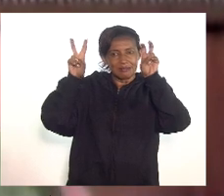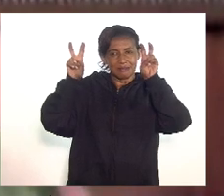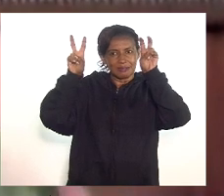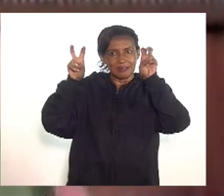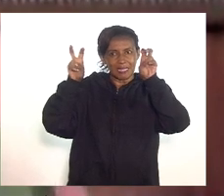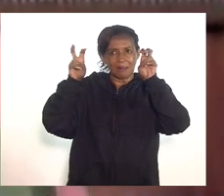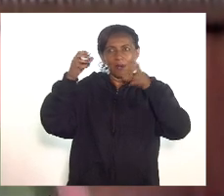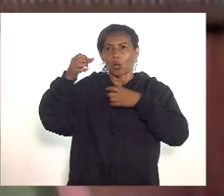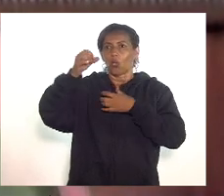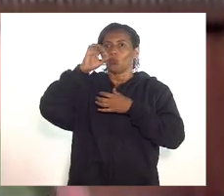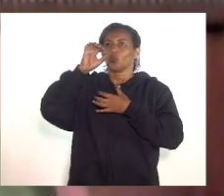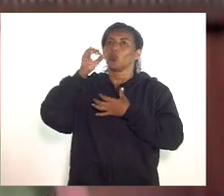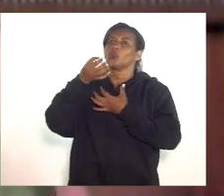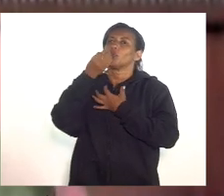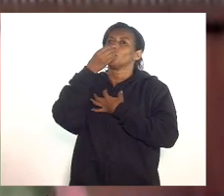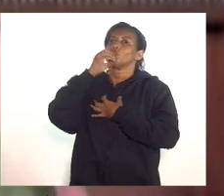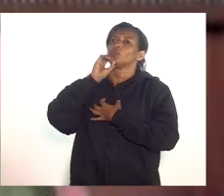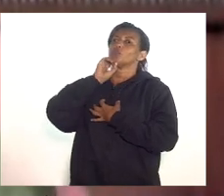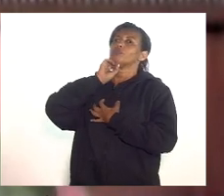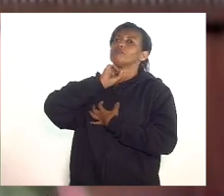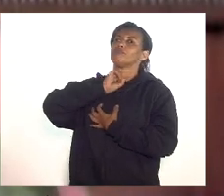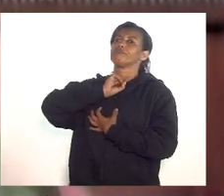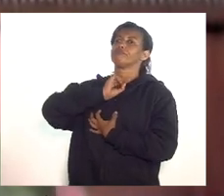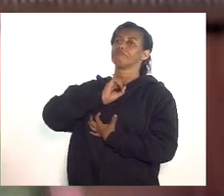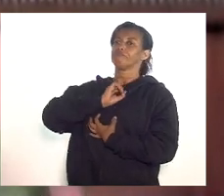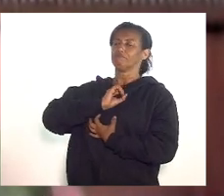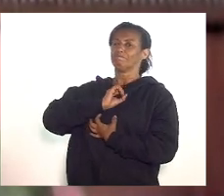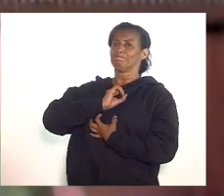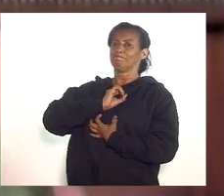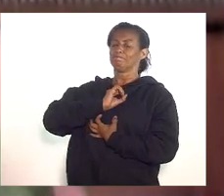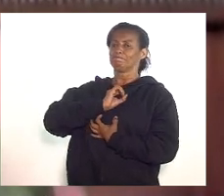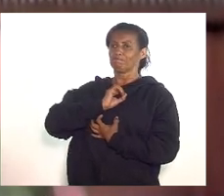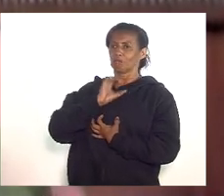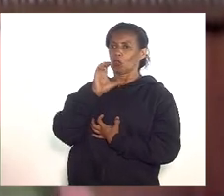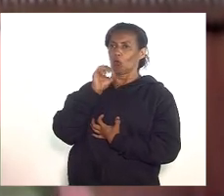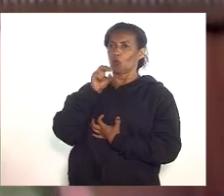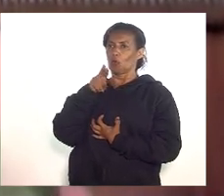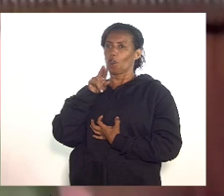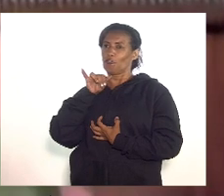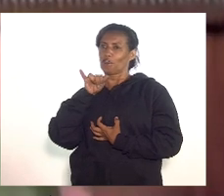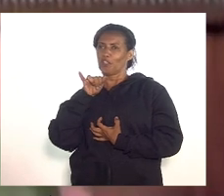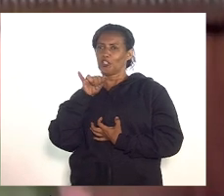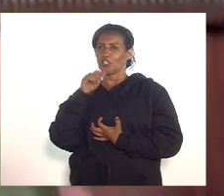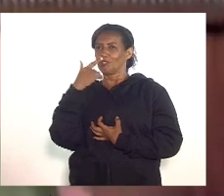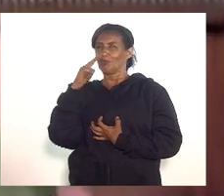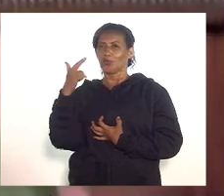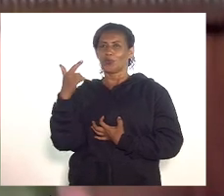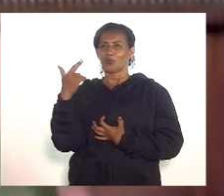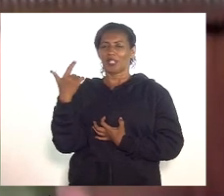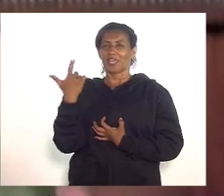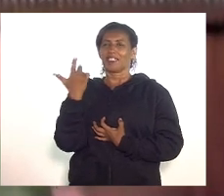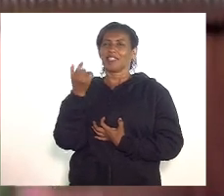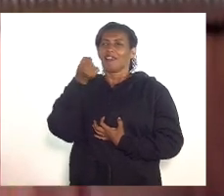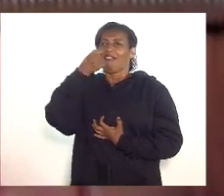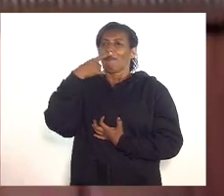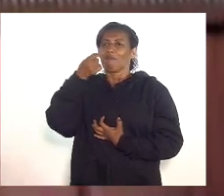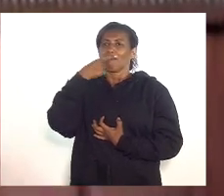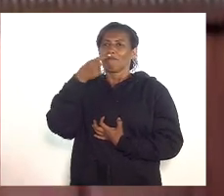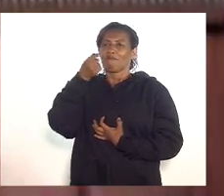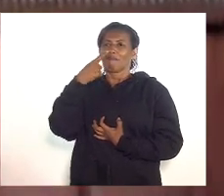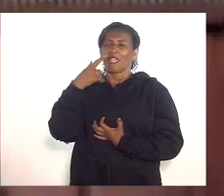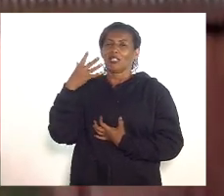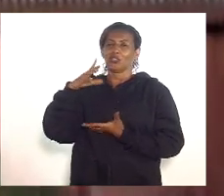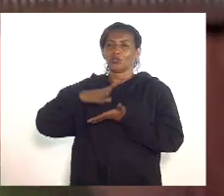intubação de recém-nascidos e do processo de covidamento desses bebês da covid